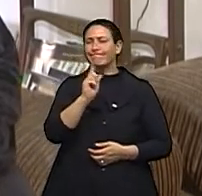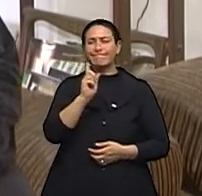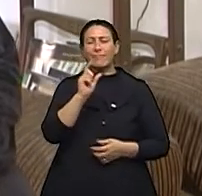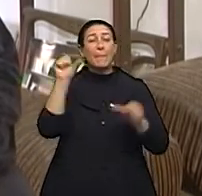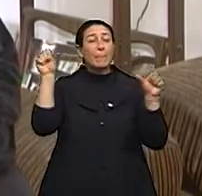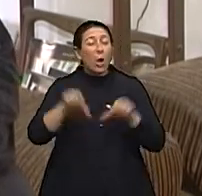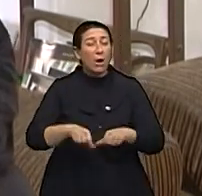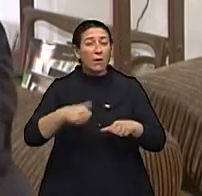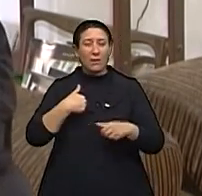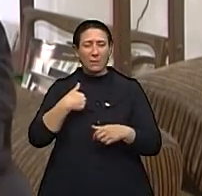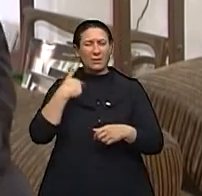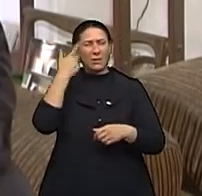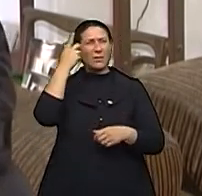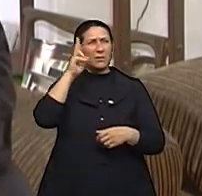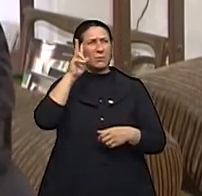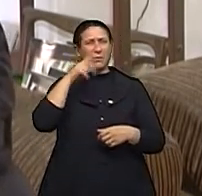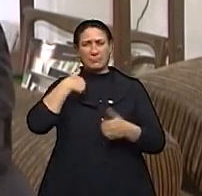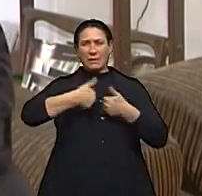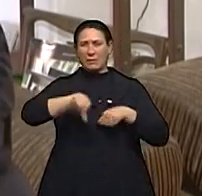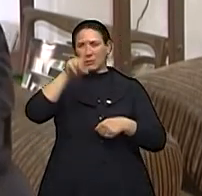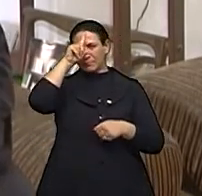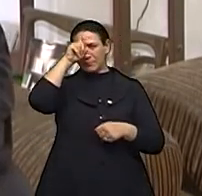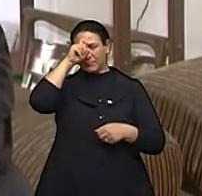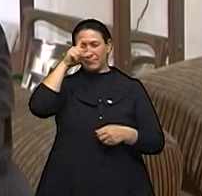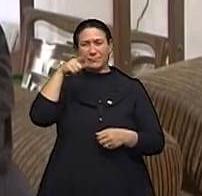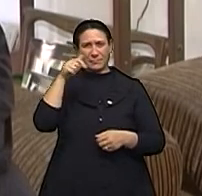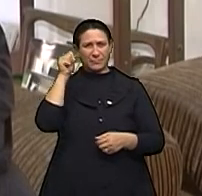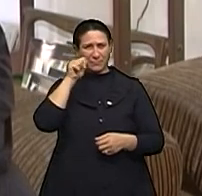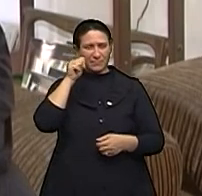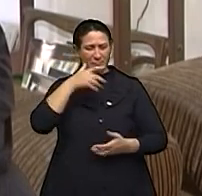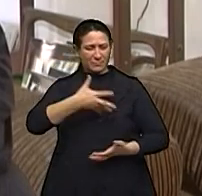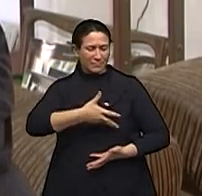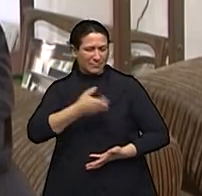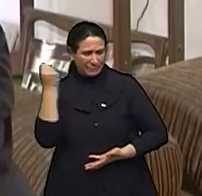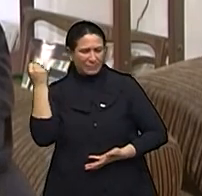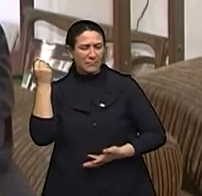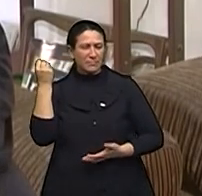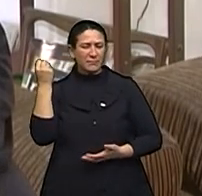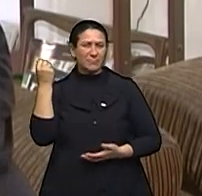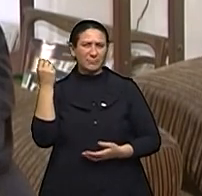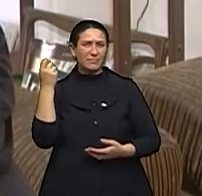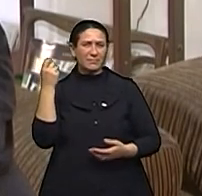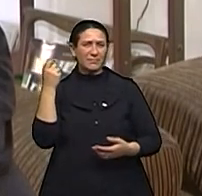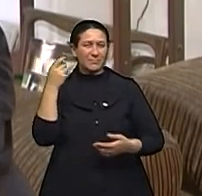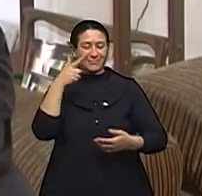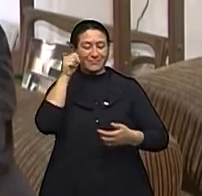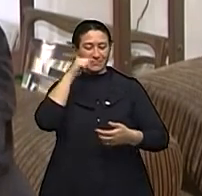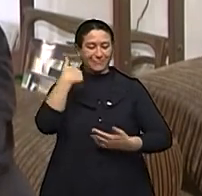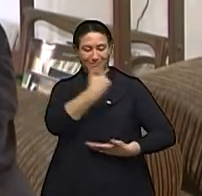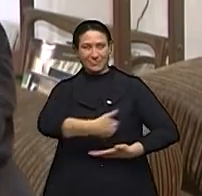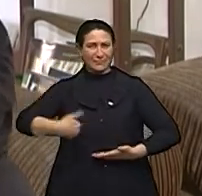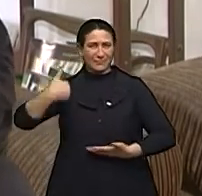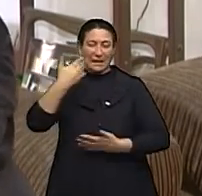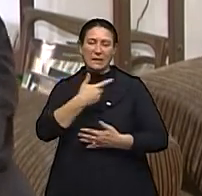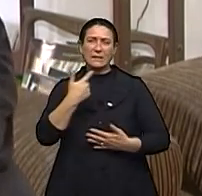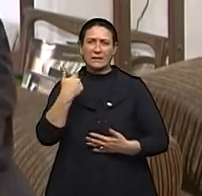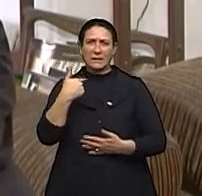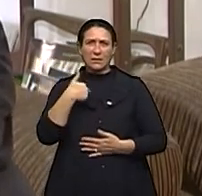lembro que quando eu estava no hospital, enfermeira veio assim, retirou, sabe, aquela, a faixa que chamam, né, que a gente porta,